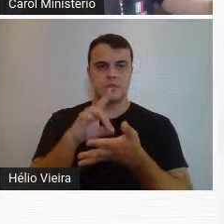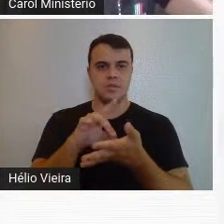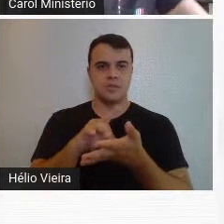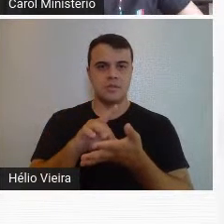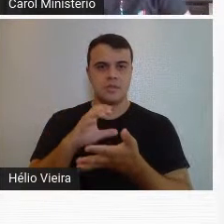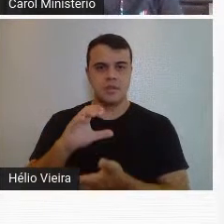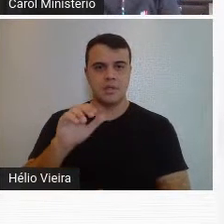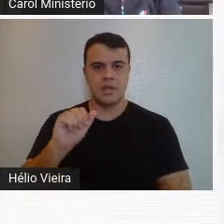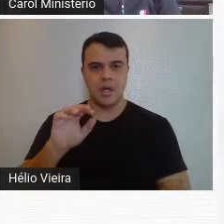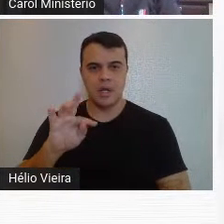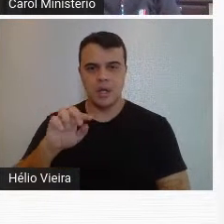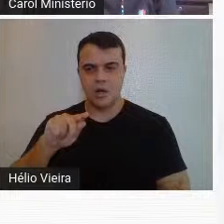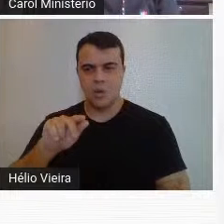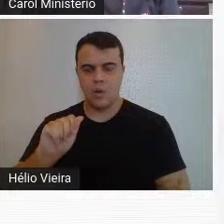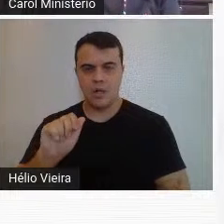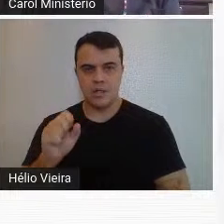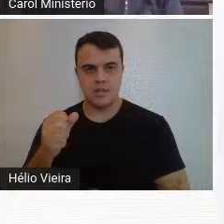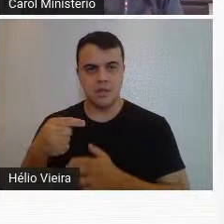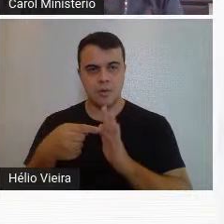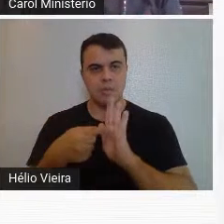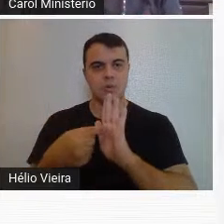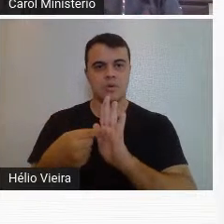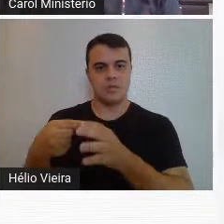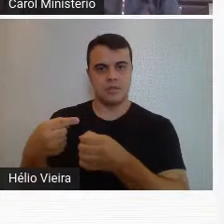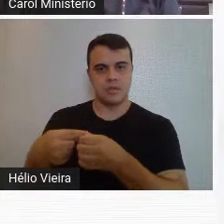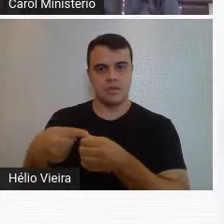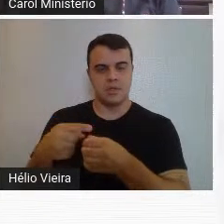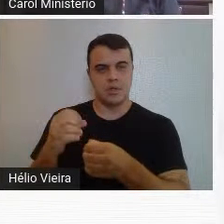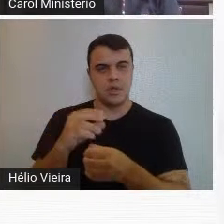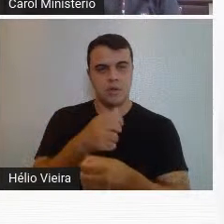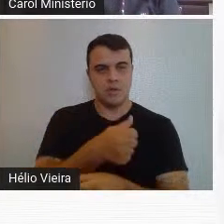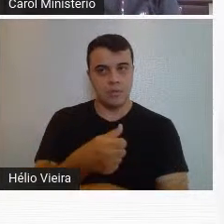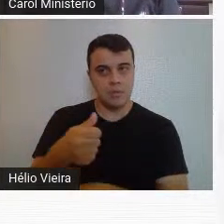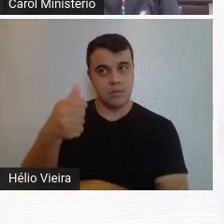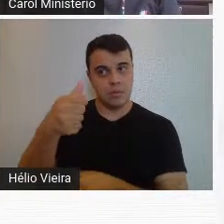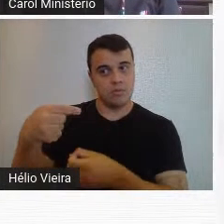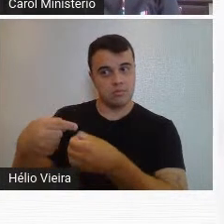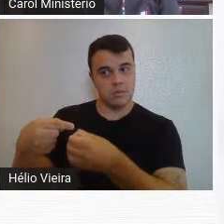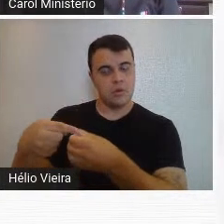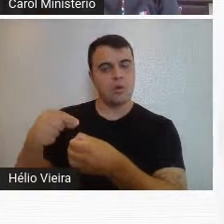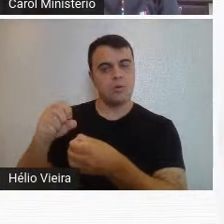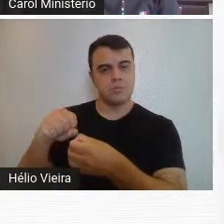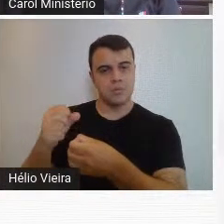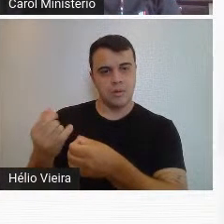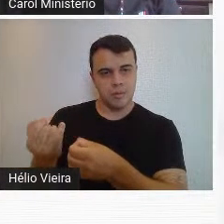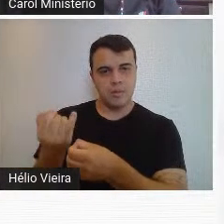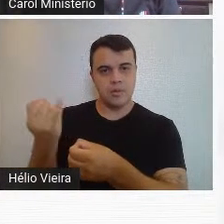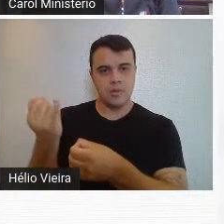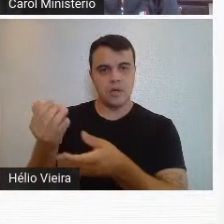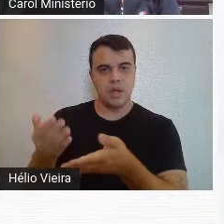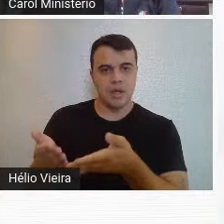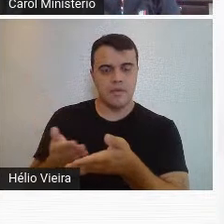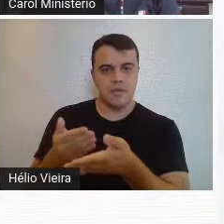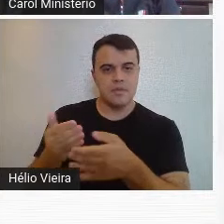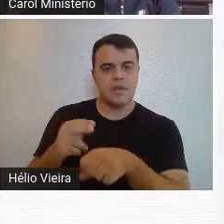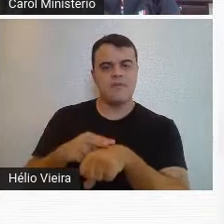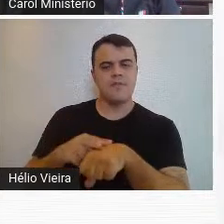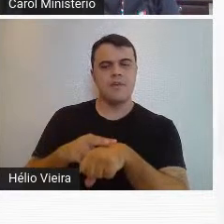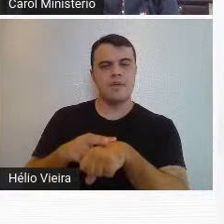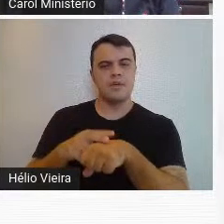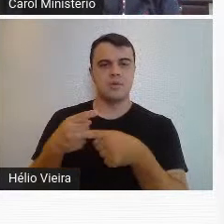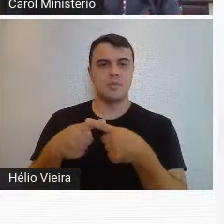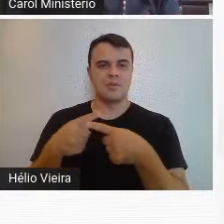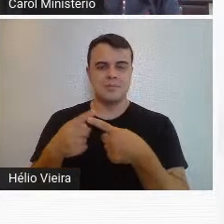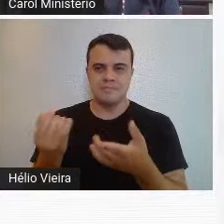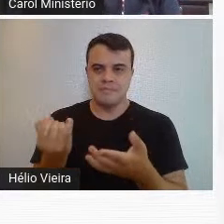Cataguases também, mostrando um pouco o protagonismo do interior, que é a Revista Verde, que foi um movimento